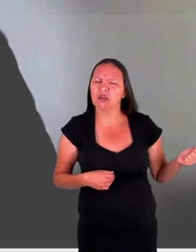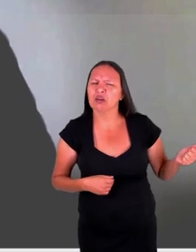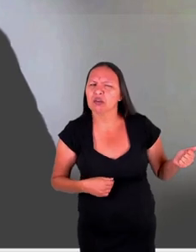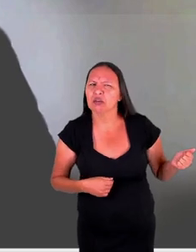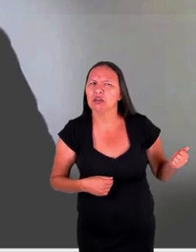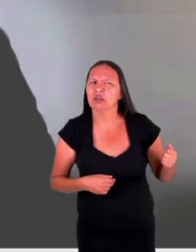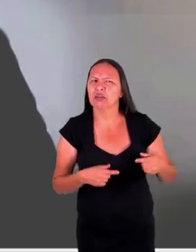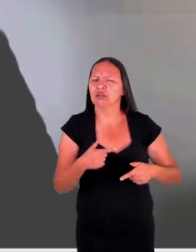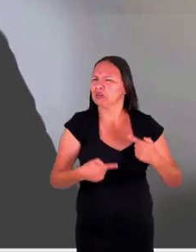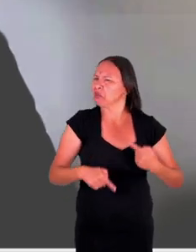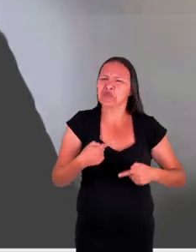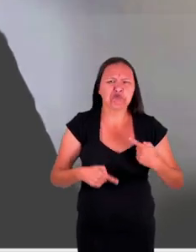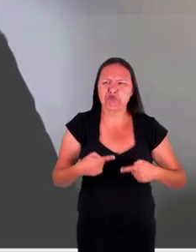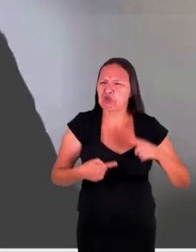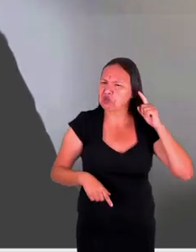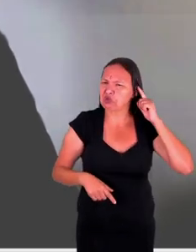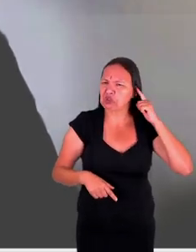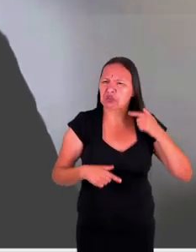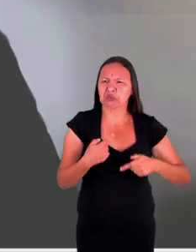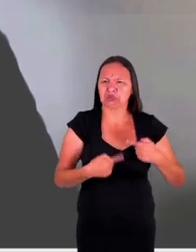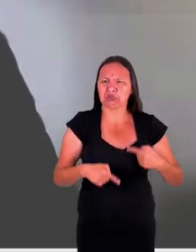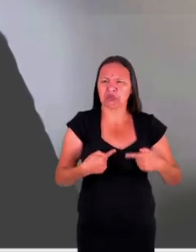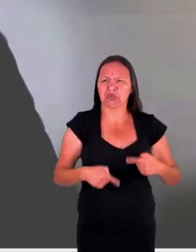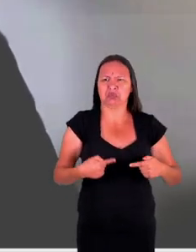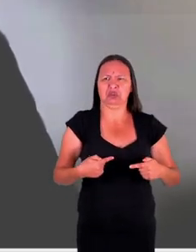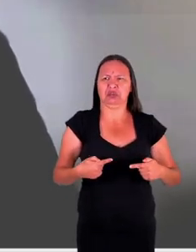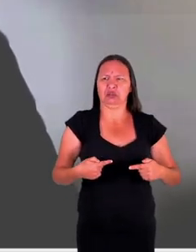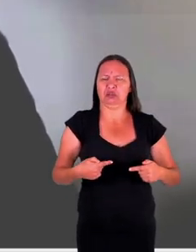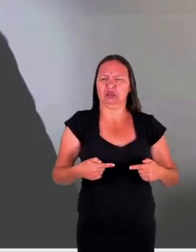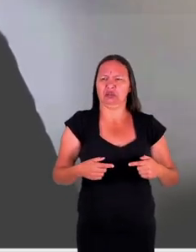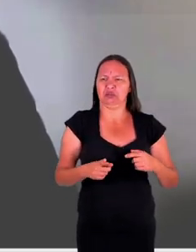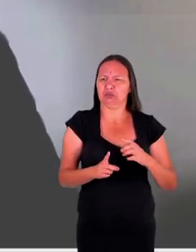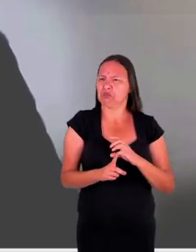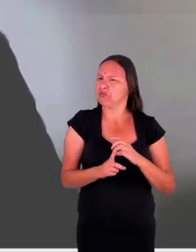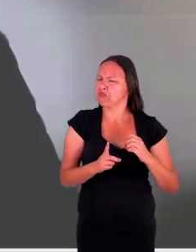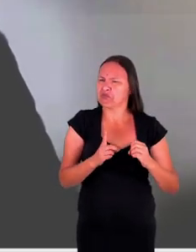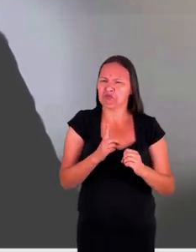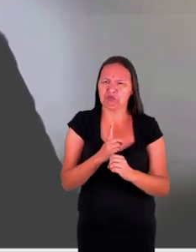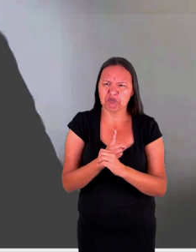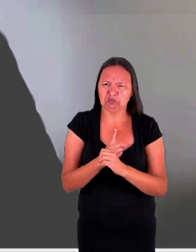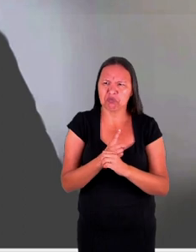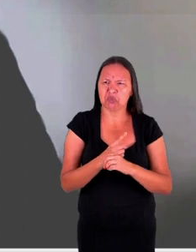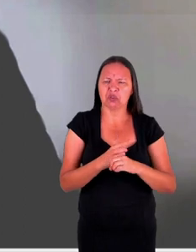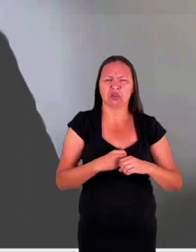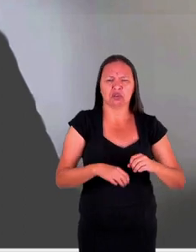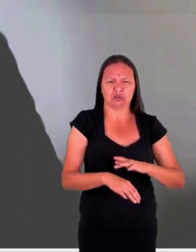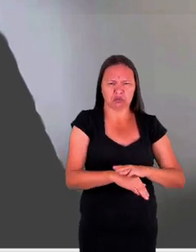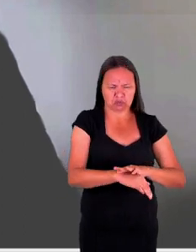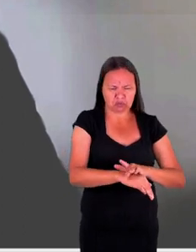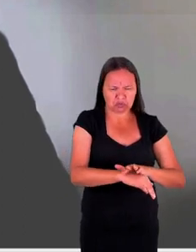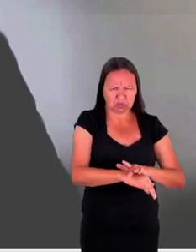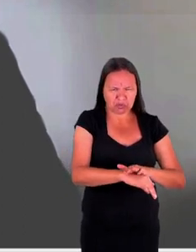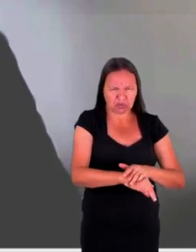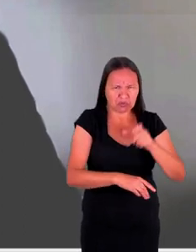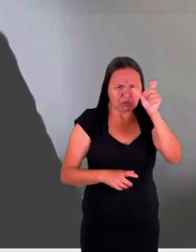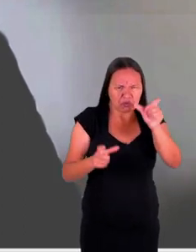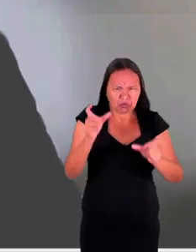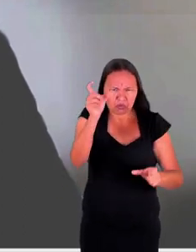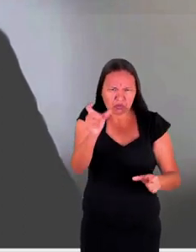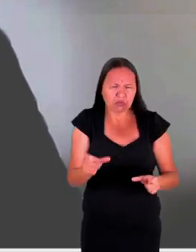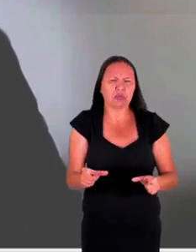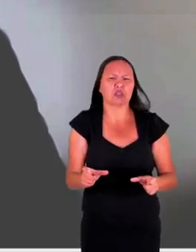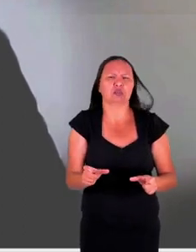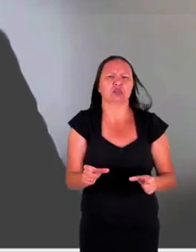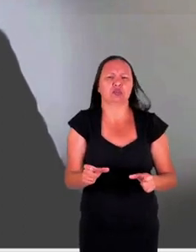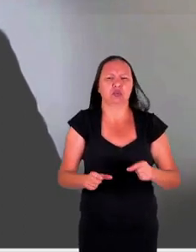em Exércitos em Campanha, seguidamente, uma Convenção para a Melhoria da Sorte dos Feridos e Enfermos e Náufragos das Forças Armadas no Mar,